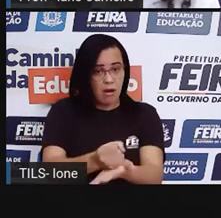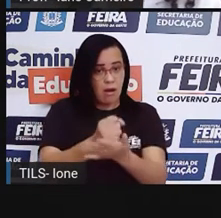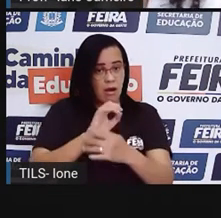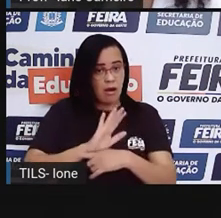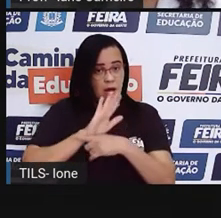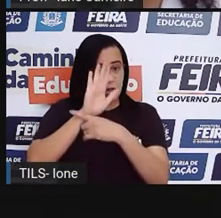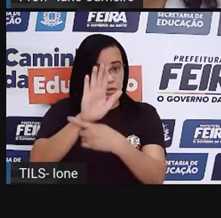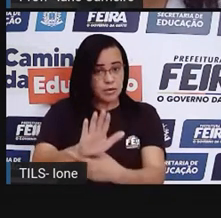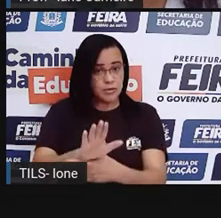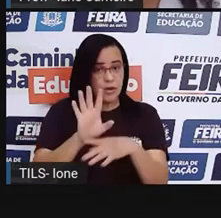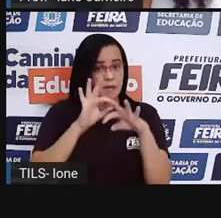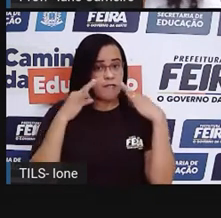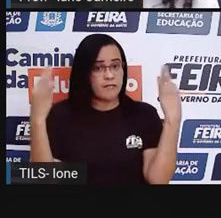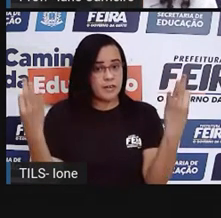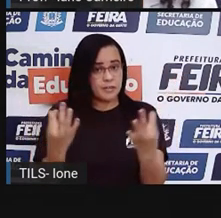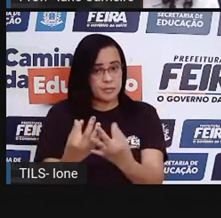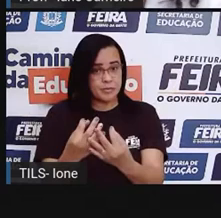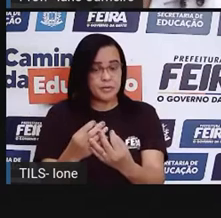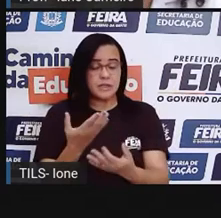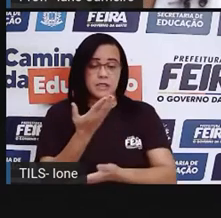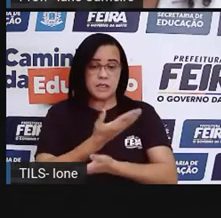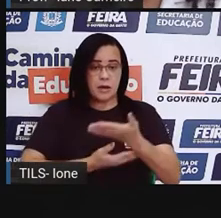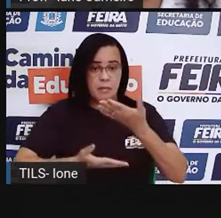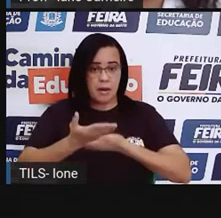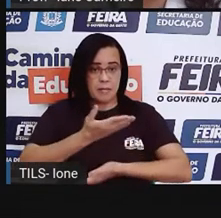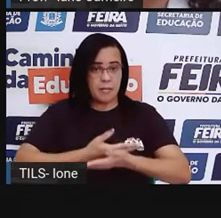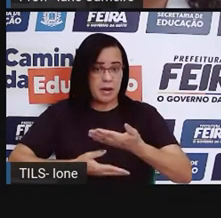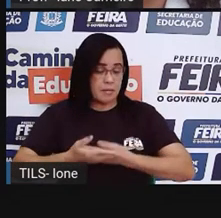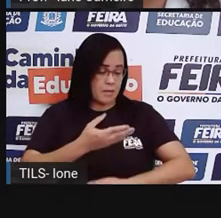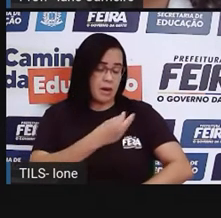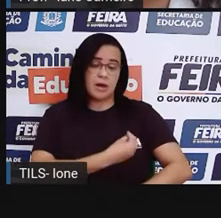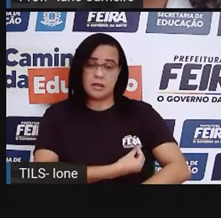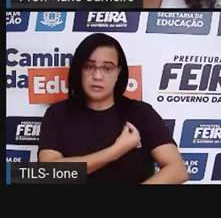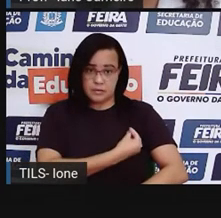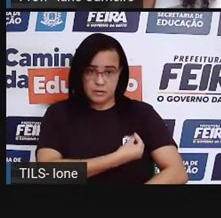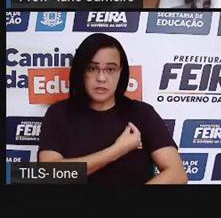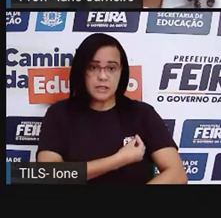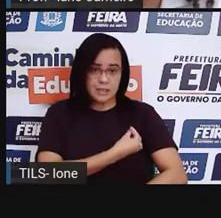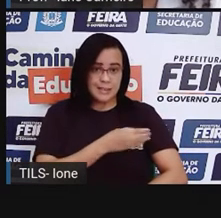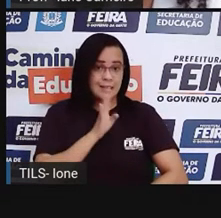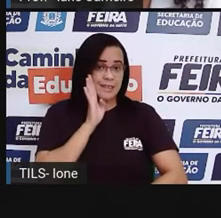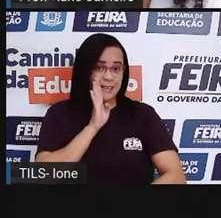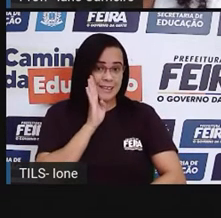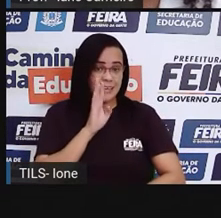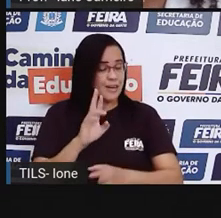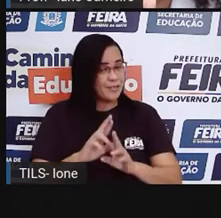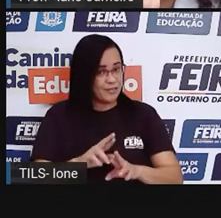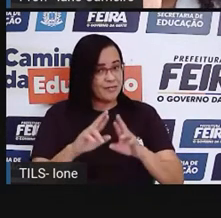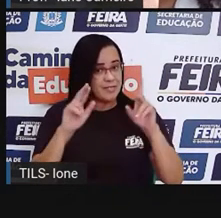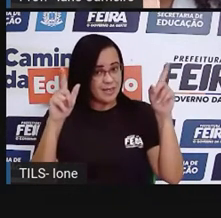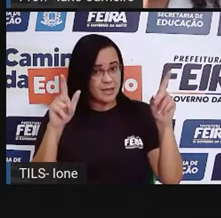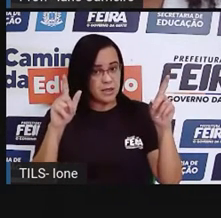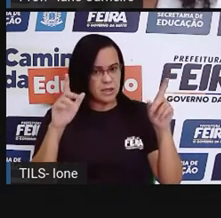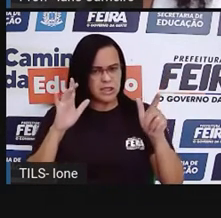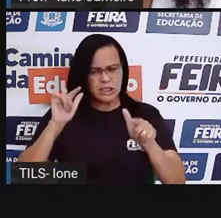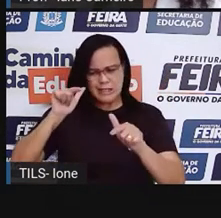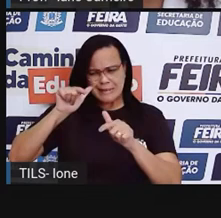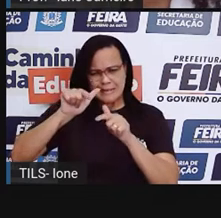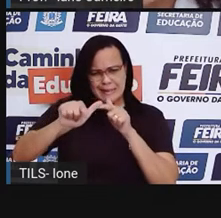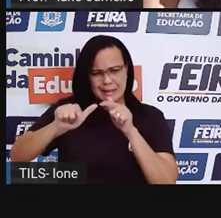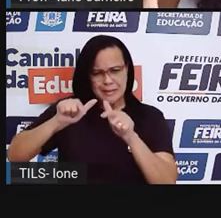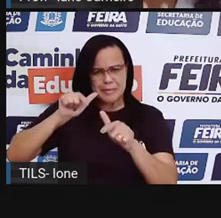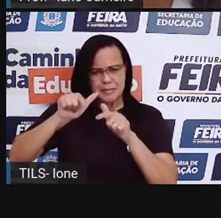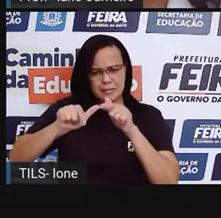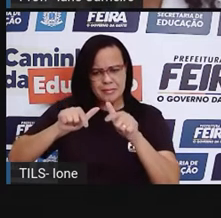colaborando pra o convívio da sua família ser, ó, bem legal e harmonioso. Não é trabalho. Trabalho é quando a gente